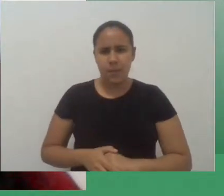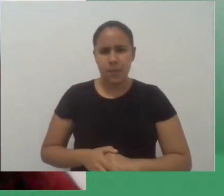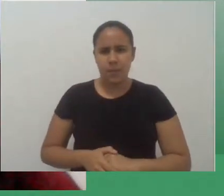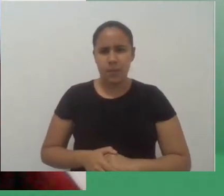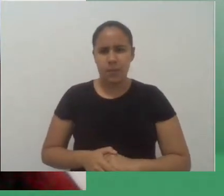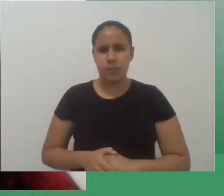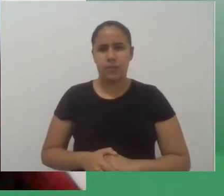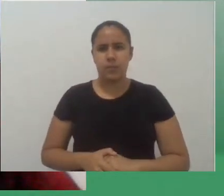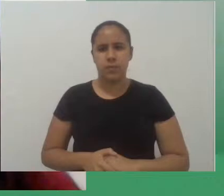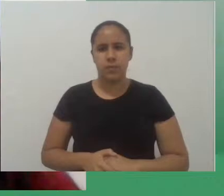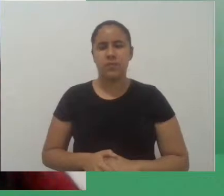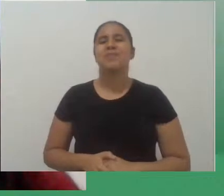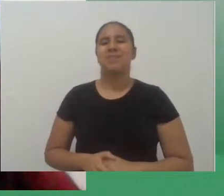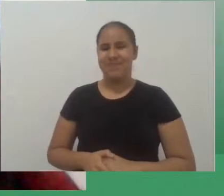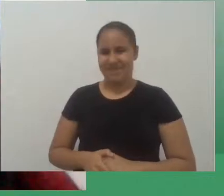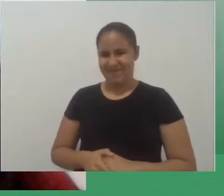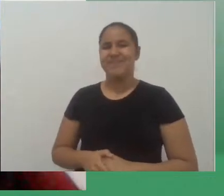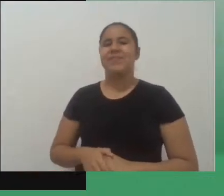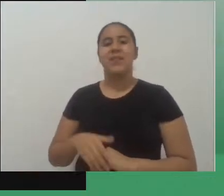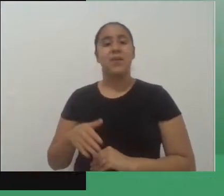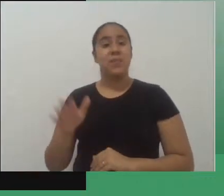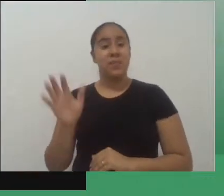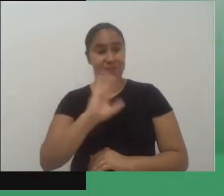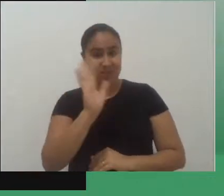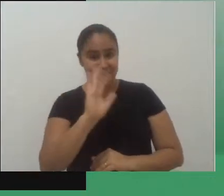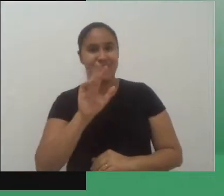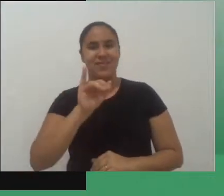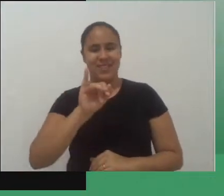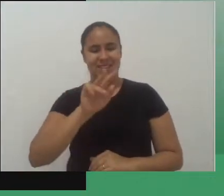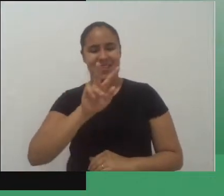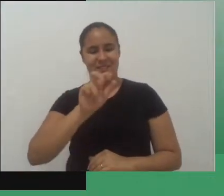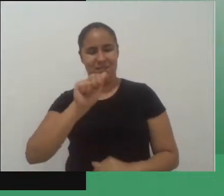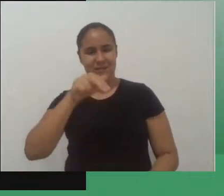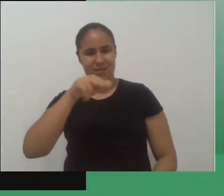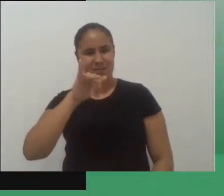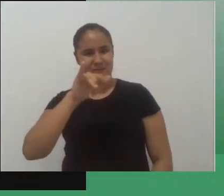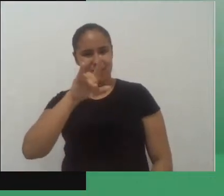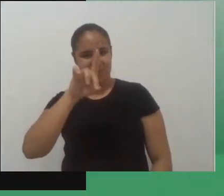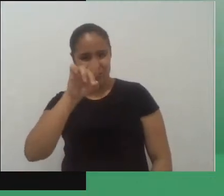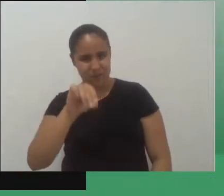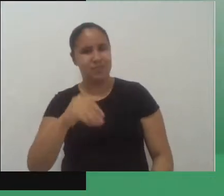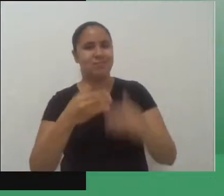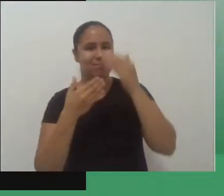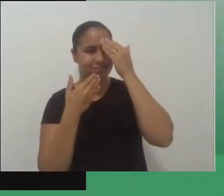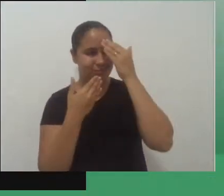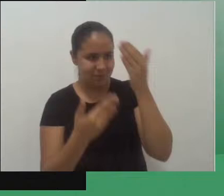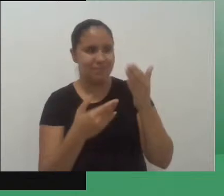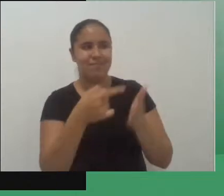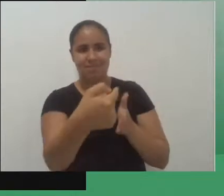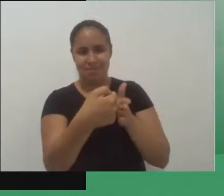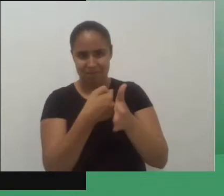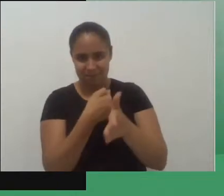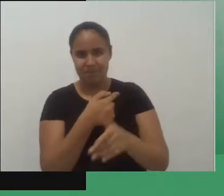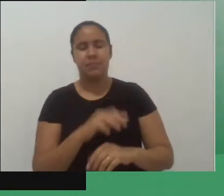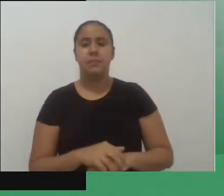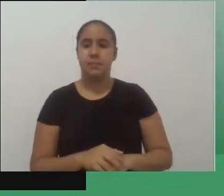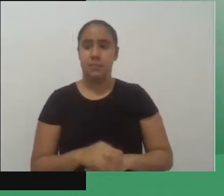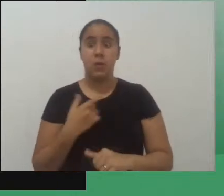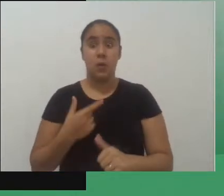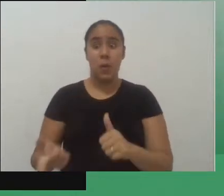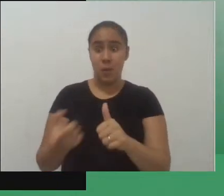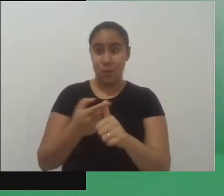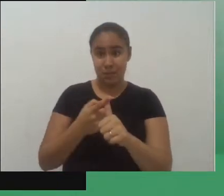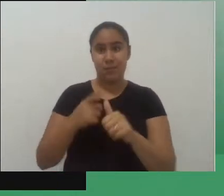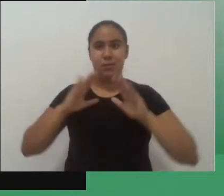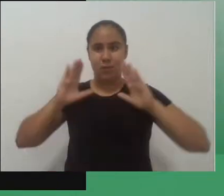Olá Evanildo Obrigada pela pergunta primeiro eu quero dar um ênfase aqui